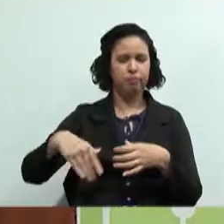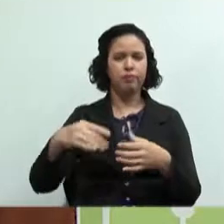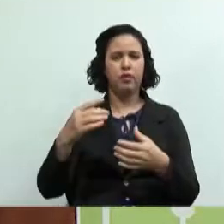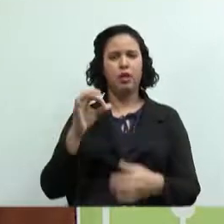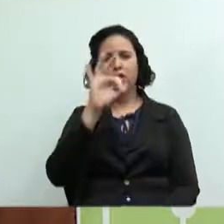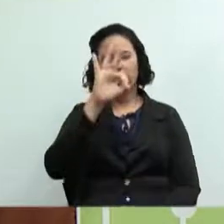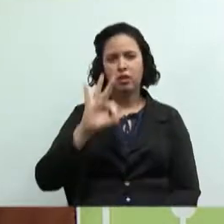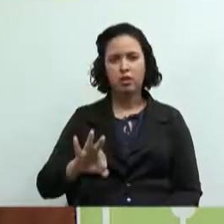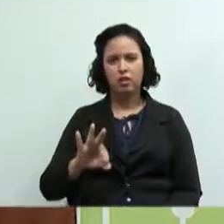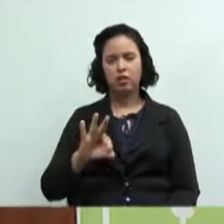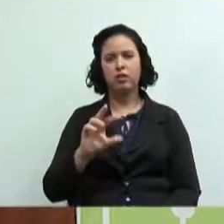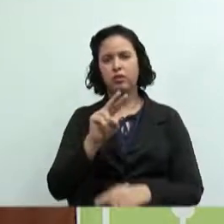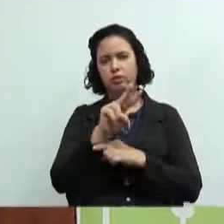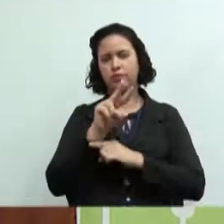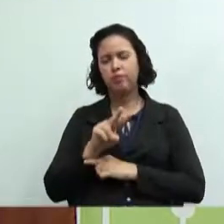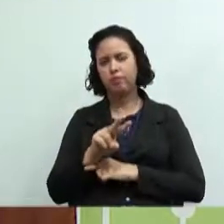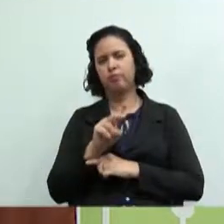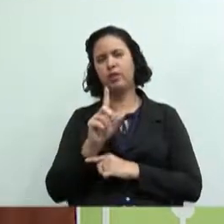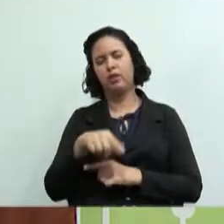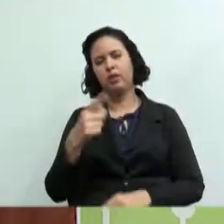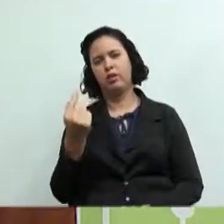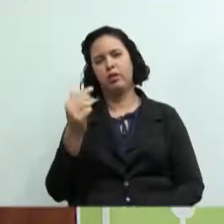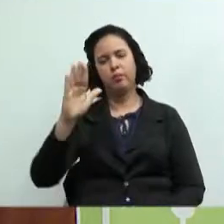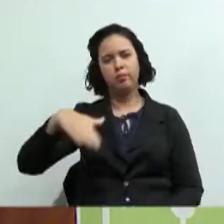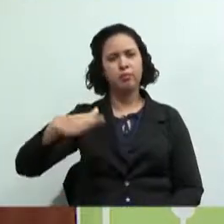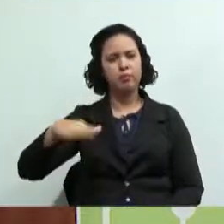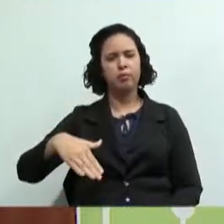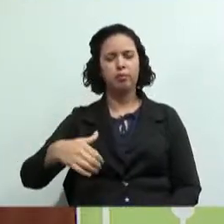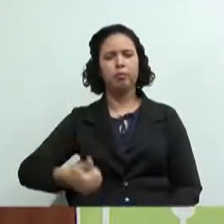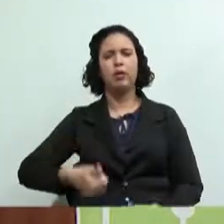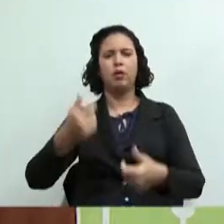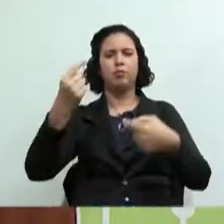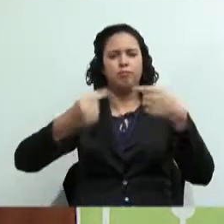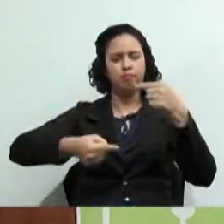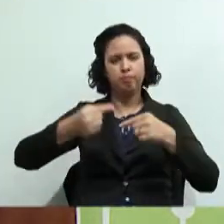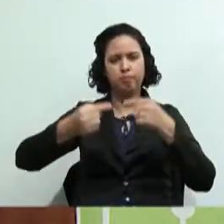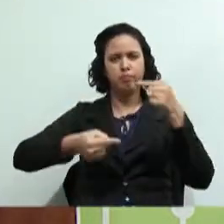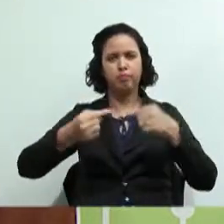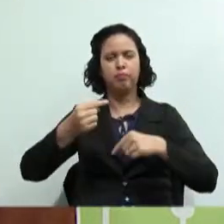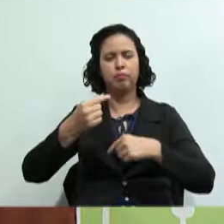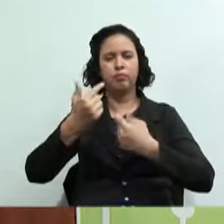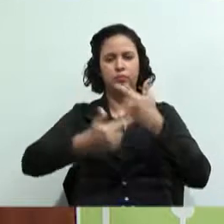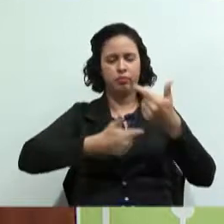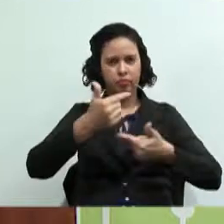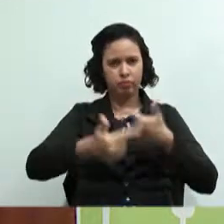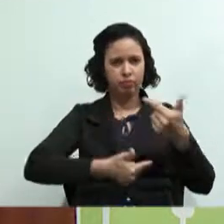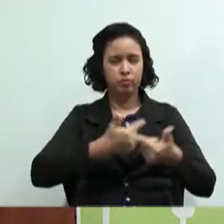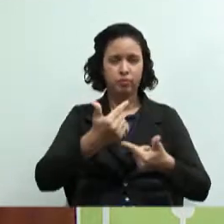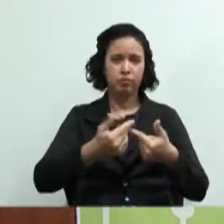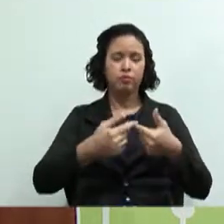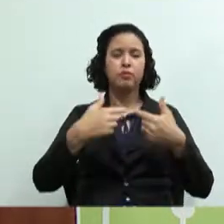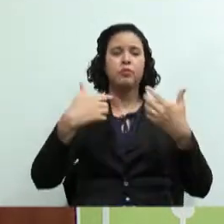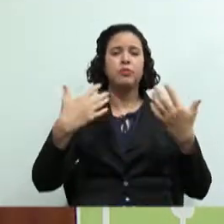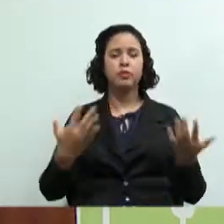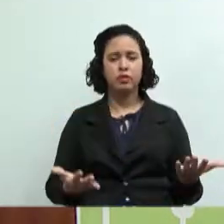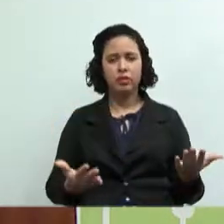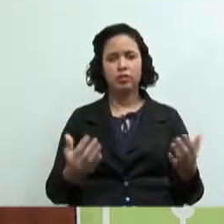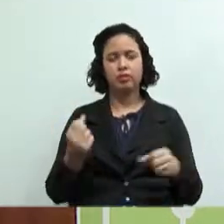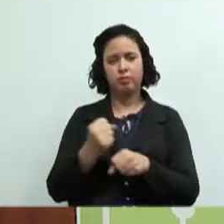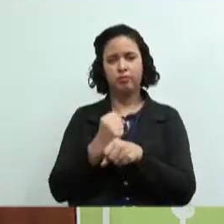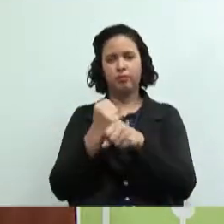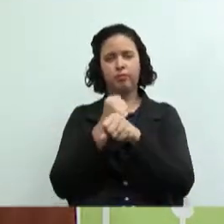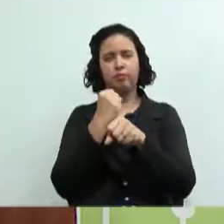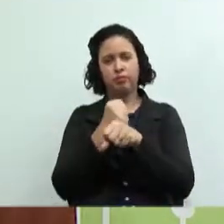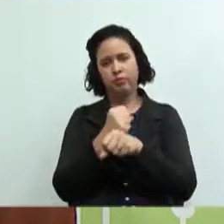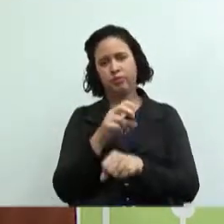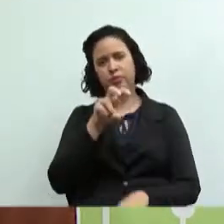taxas de financiamento, melhores negociações com a mão de obra, a ponto da obra ficar sempre por volta de